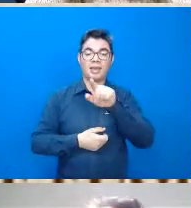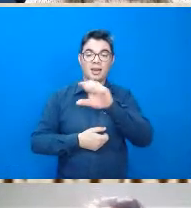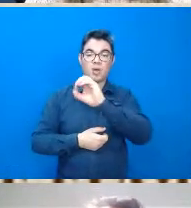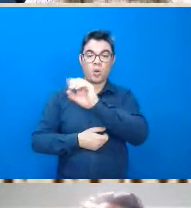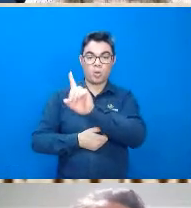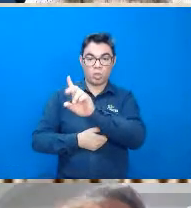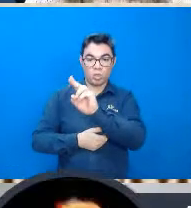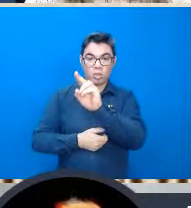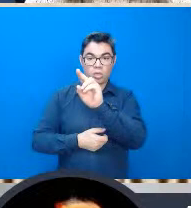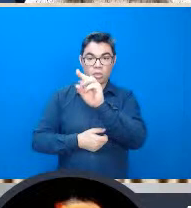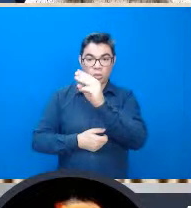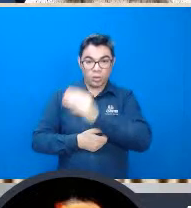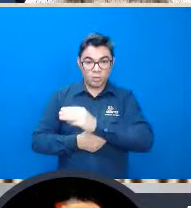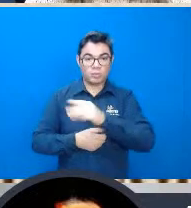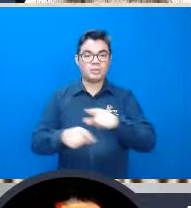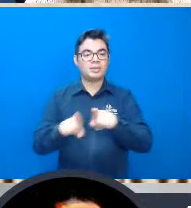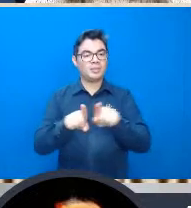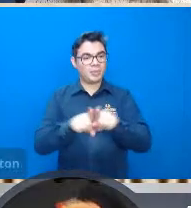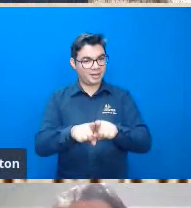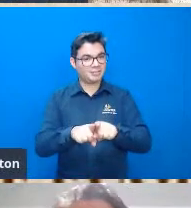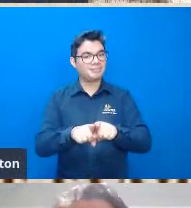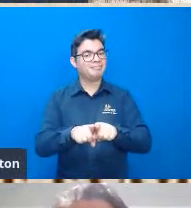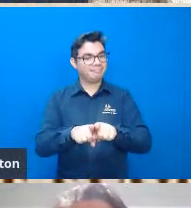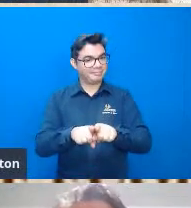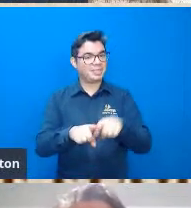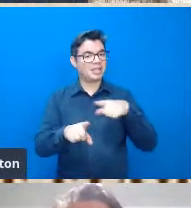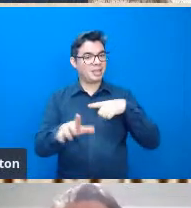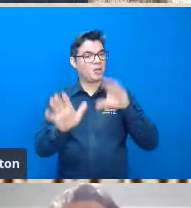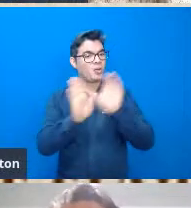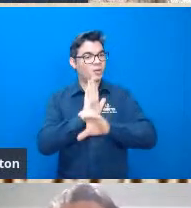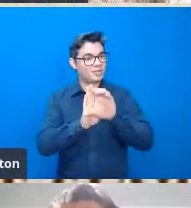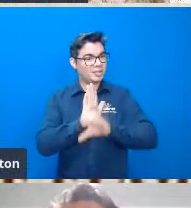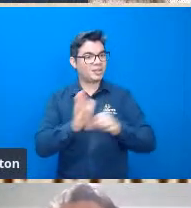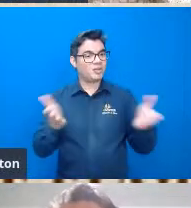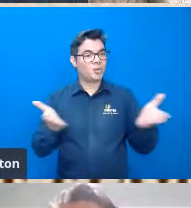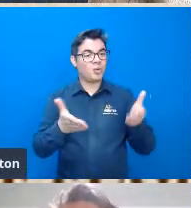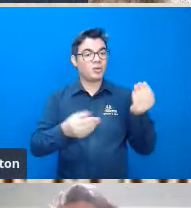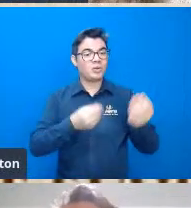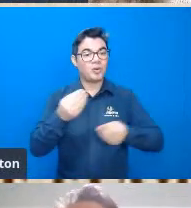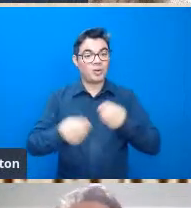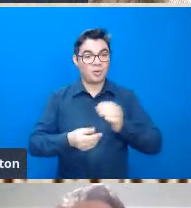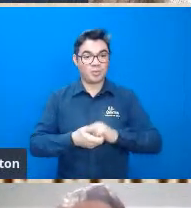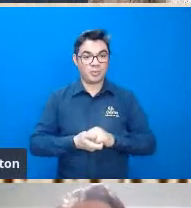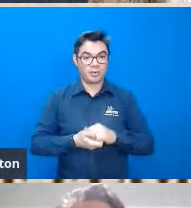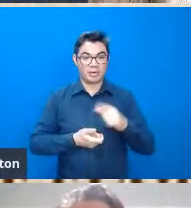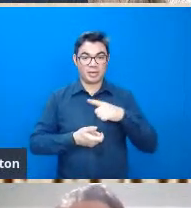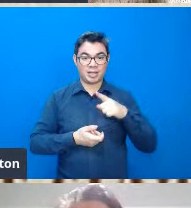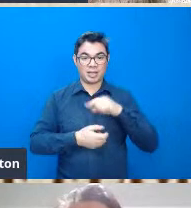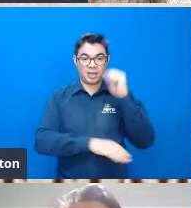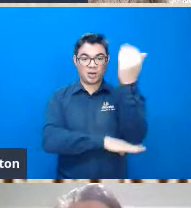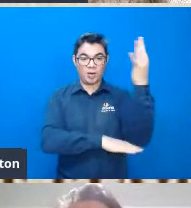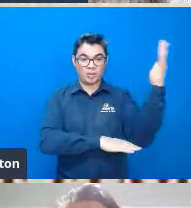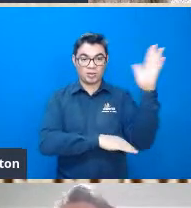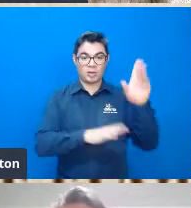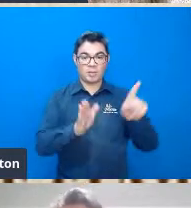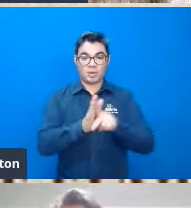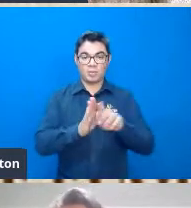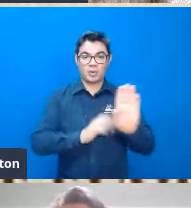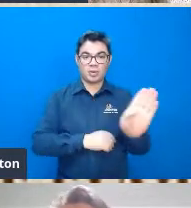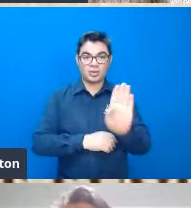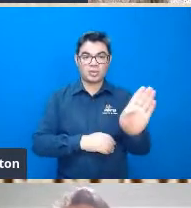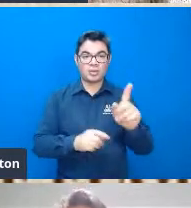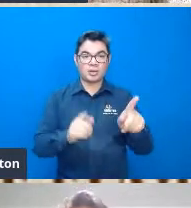essa pessoa muitos conceitos que nós temos hoje em termos da ecologia e biologia eram muito